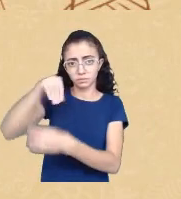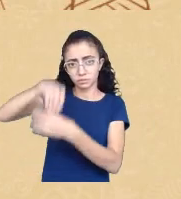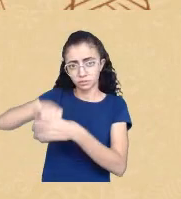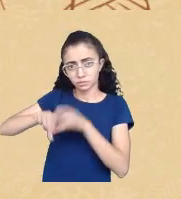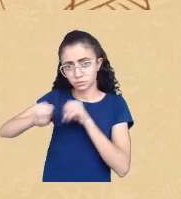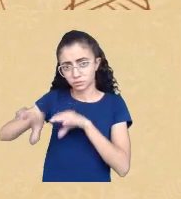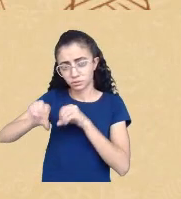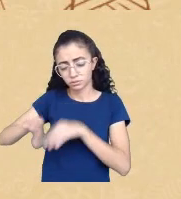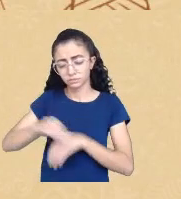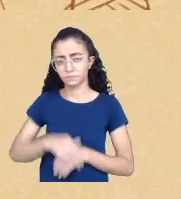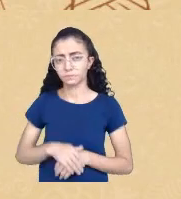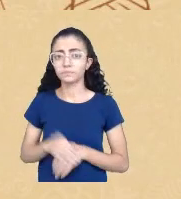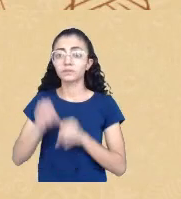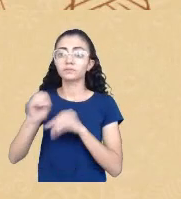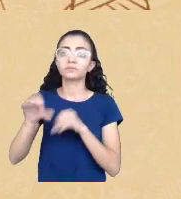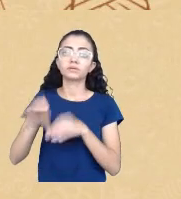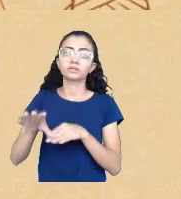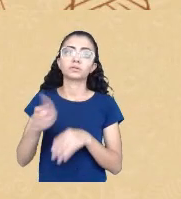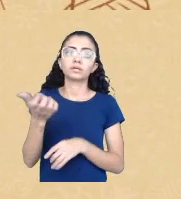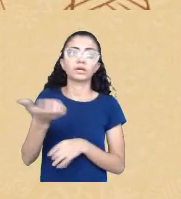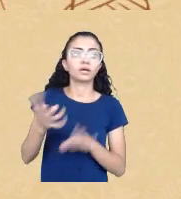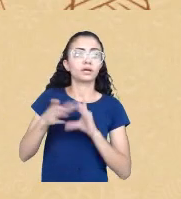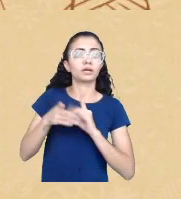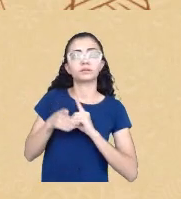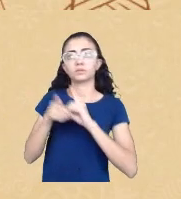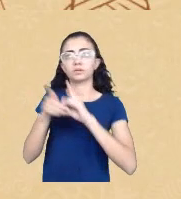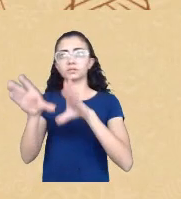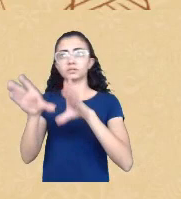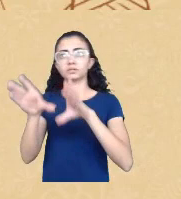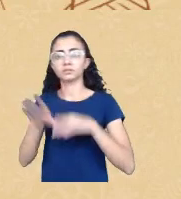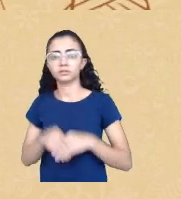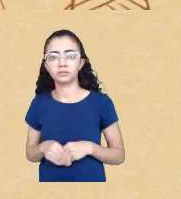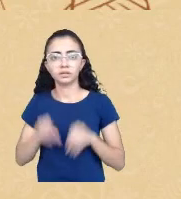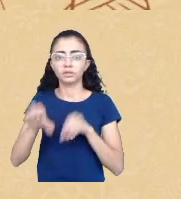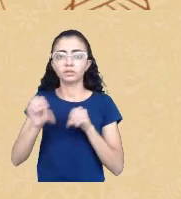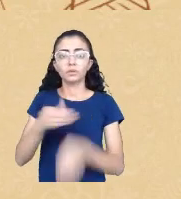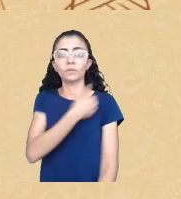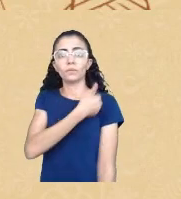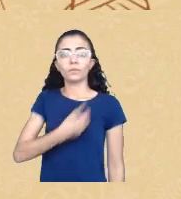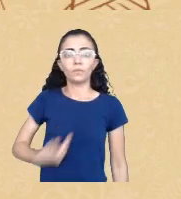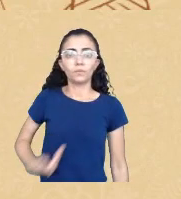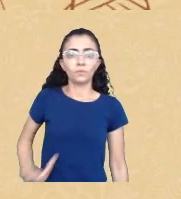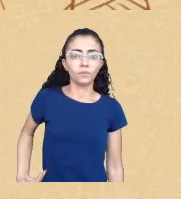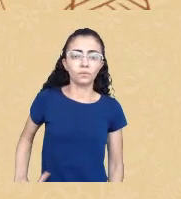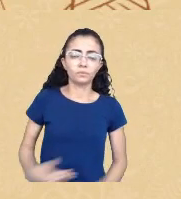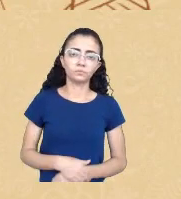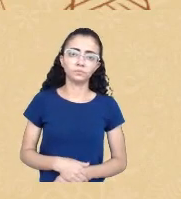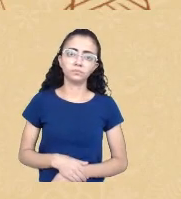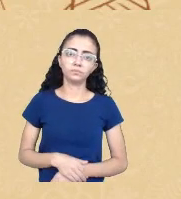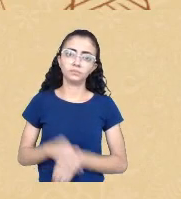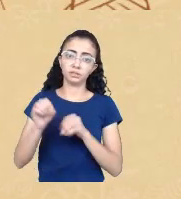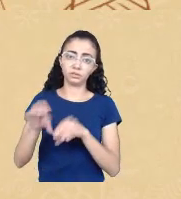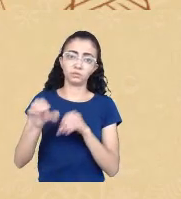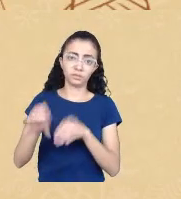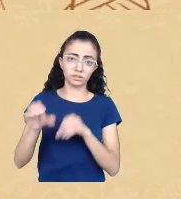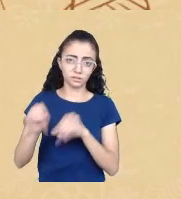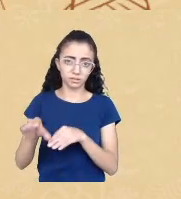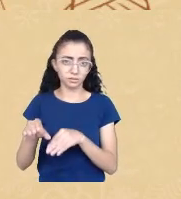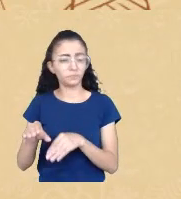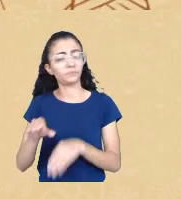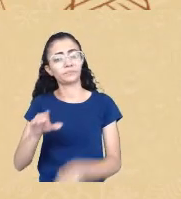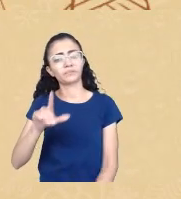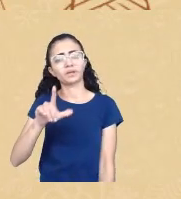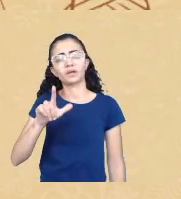educação democrática uma educação pública uma educação laica e uma educação antirracista